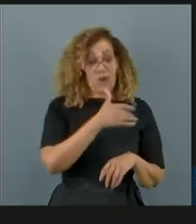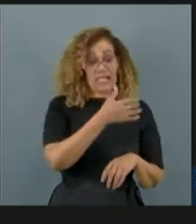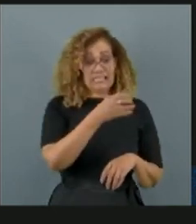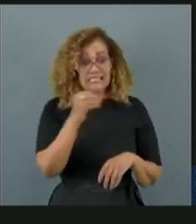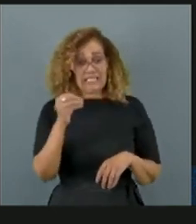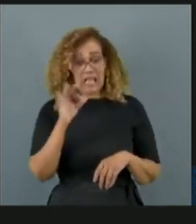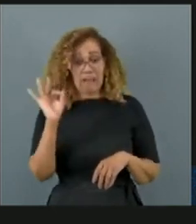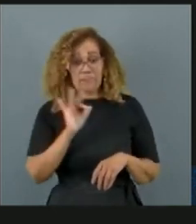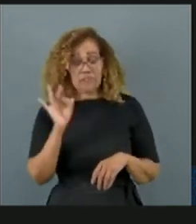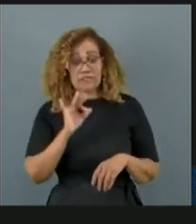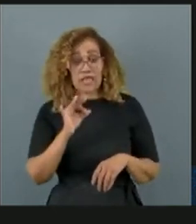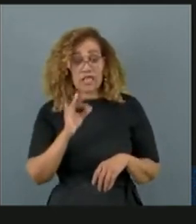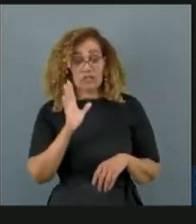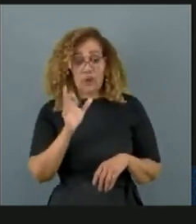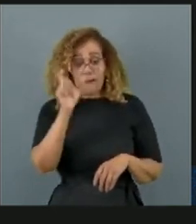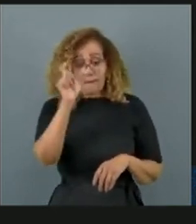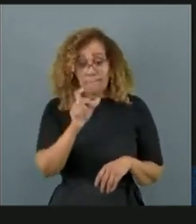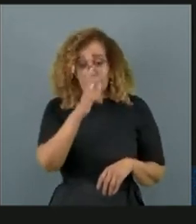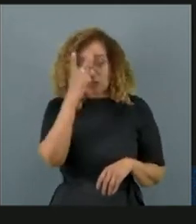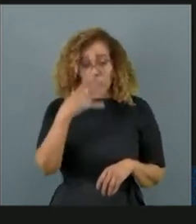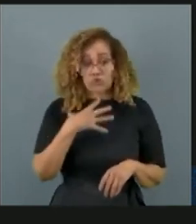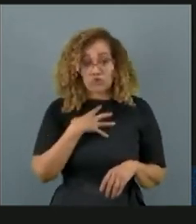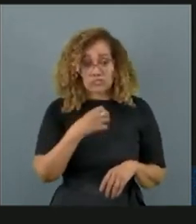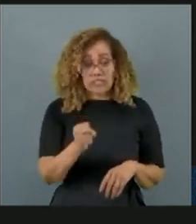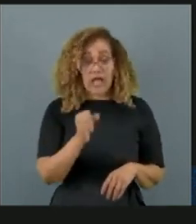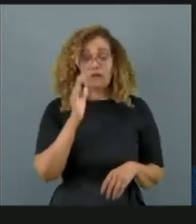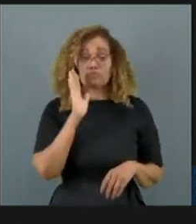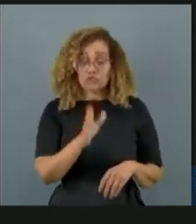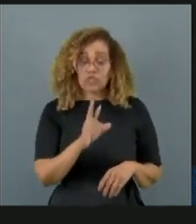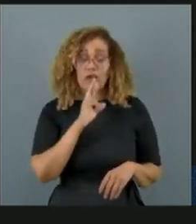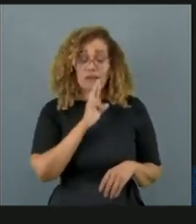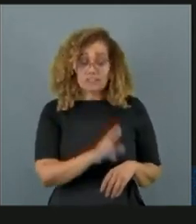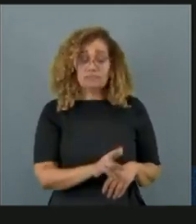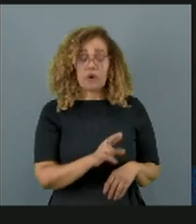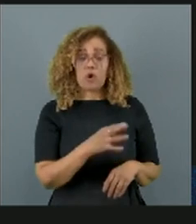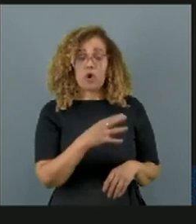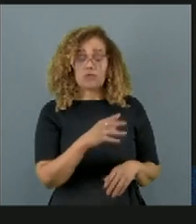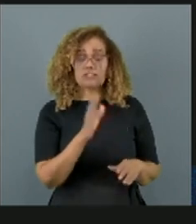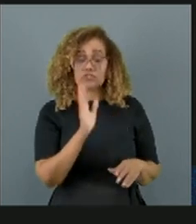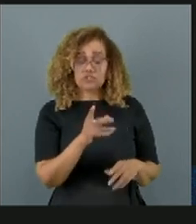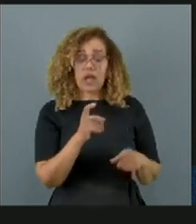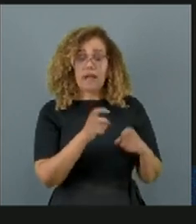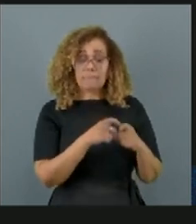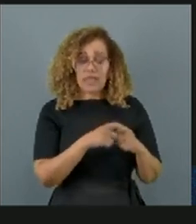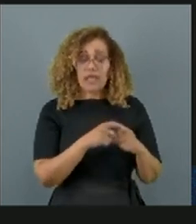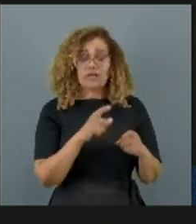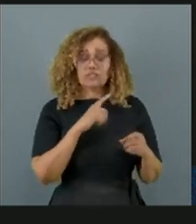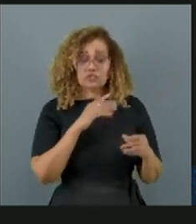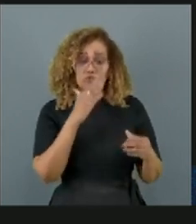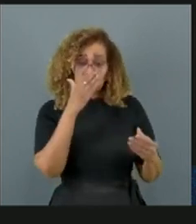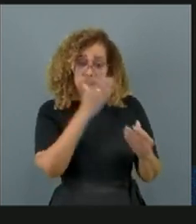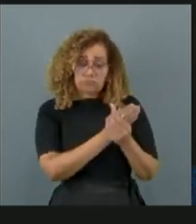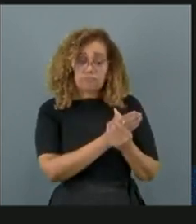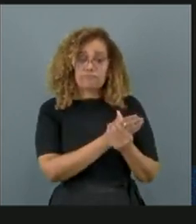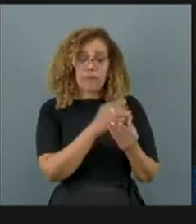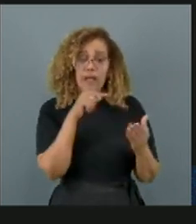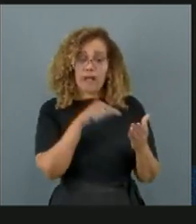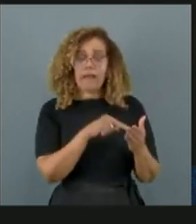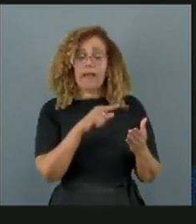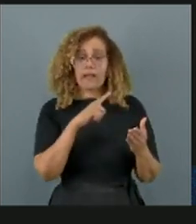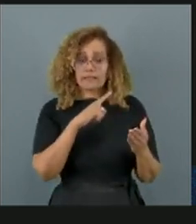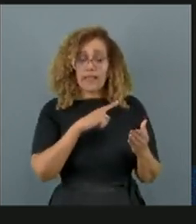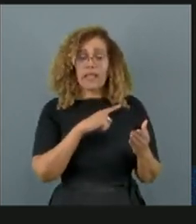que suicidaram com diagnóstico de doença mental dentro dos seus prontuários. Por isso, nós